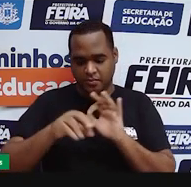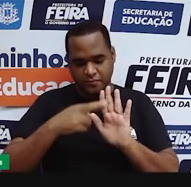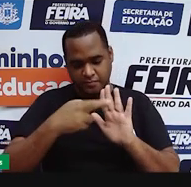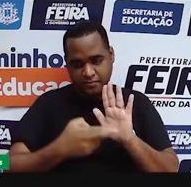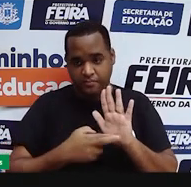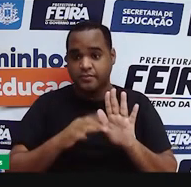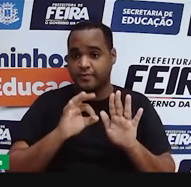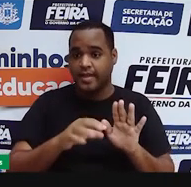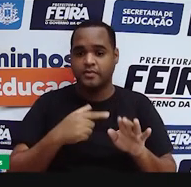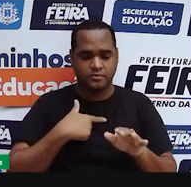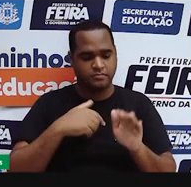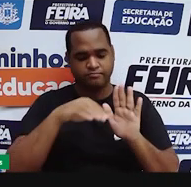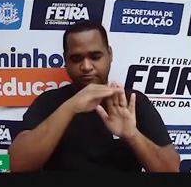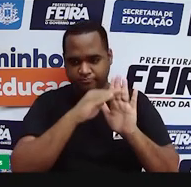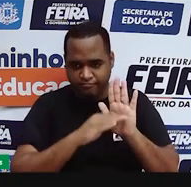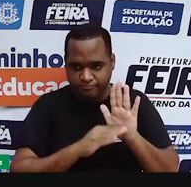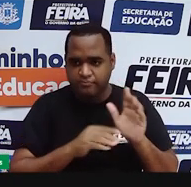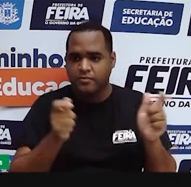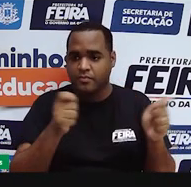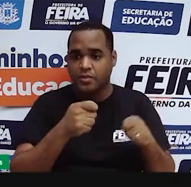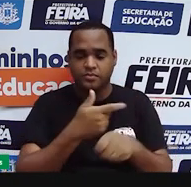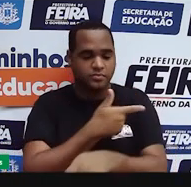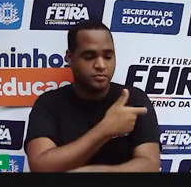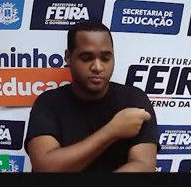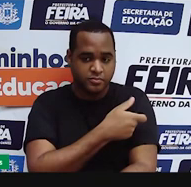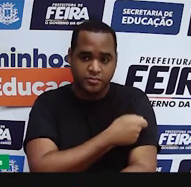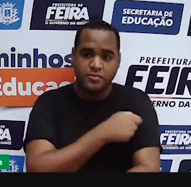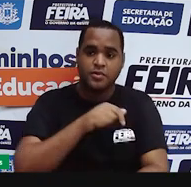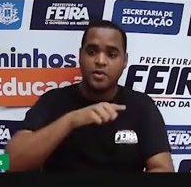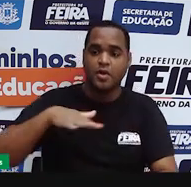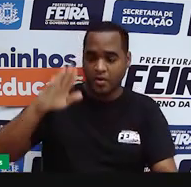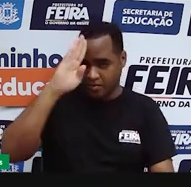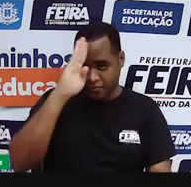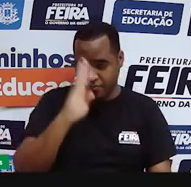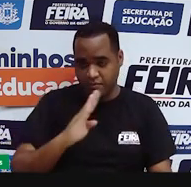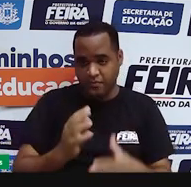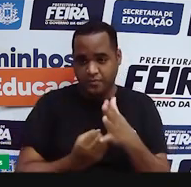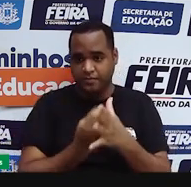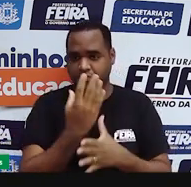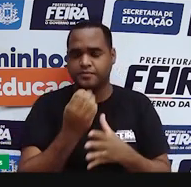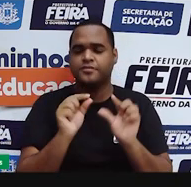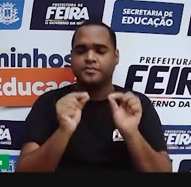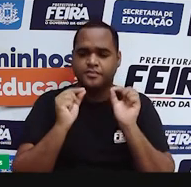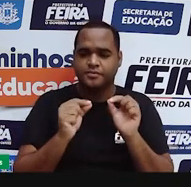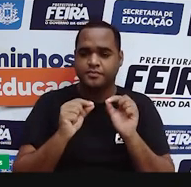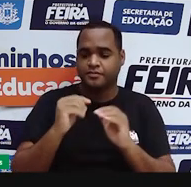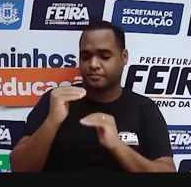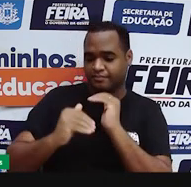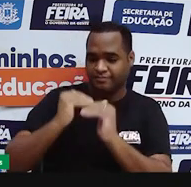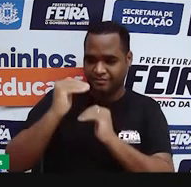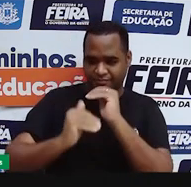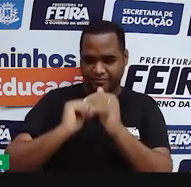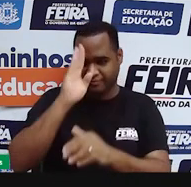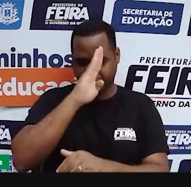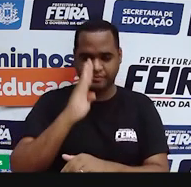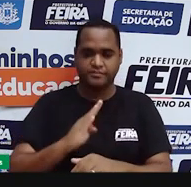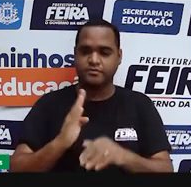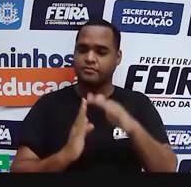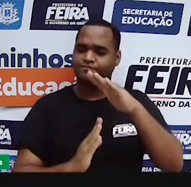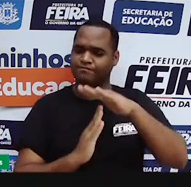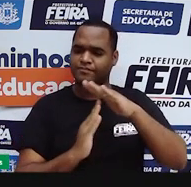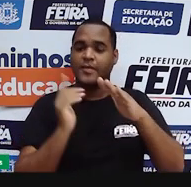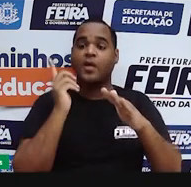dizer isso? Que um dos fatores que fez com que o Brasil ainda não alcançasse a meta de vacinação é